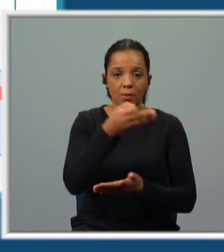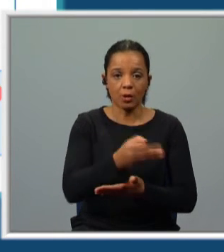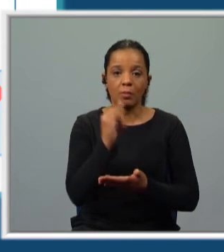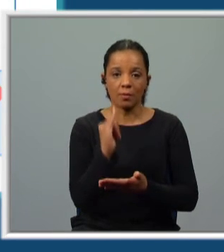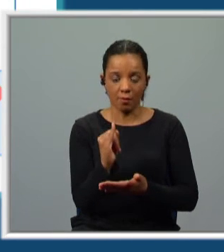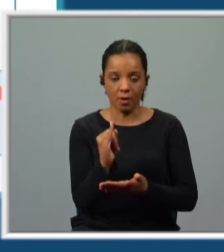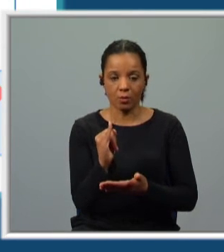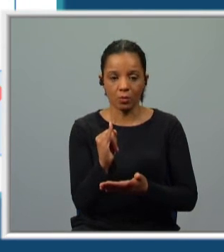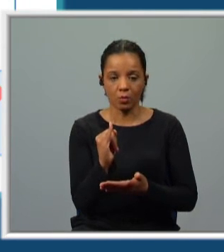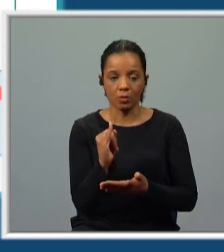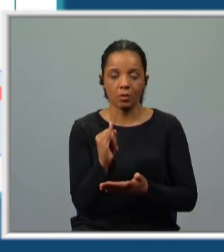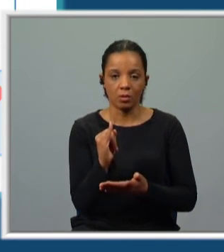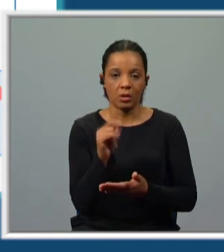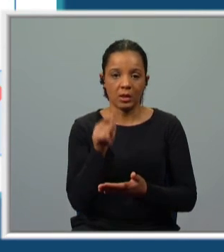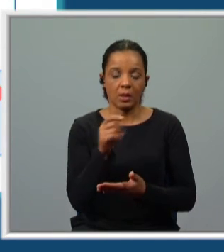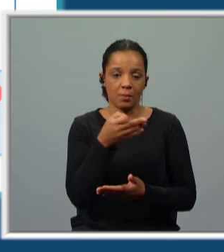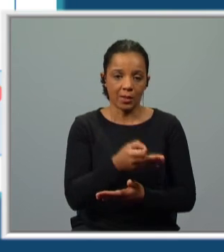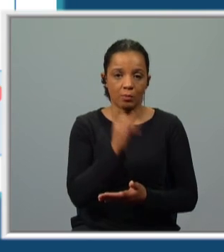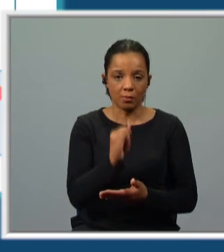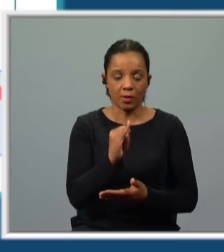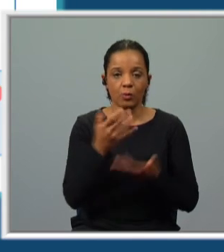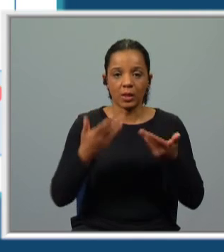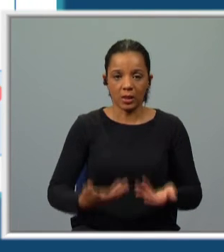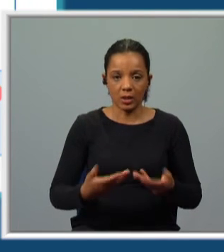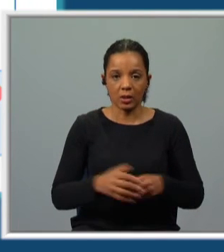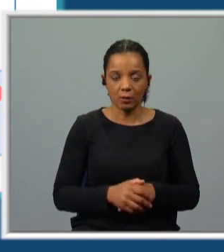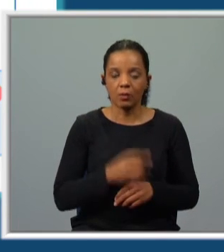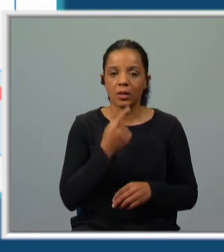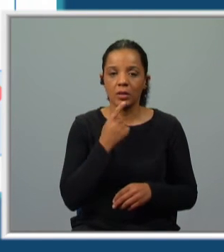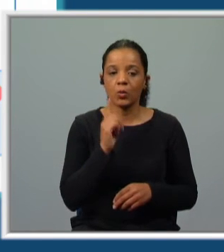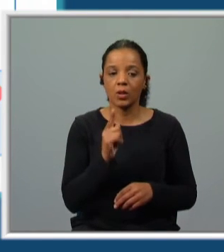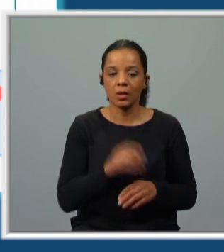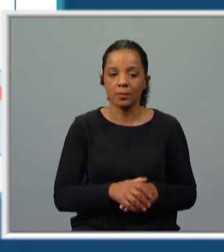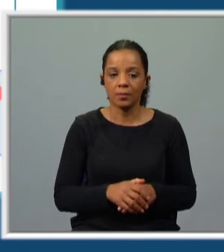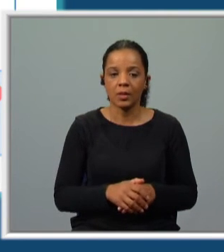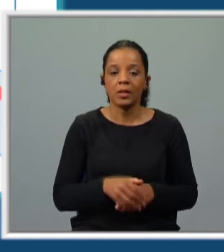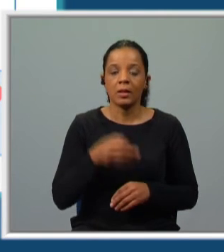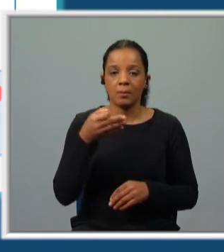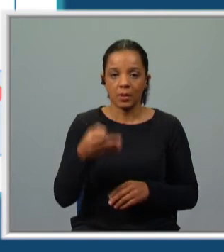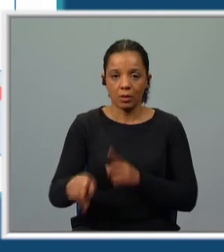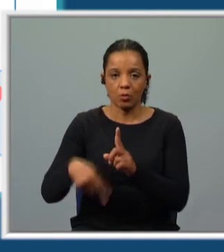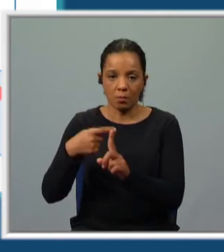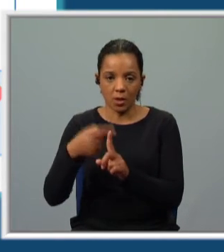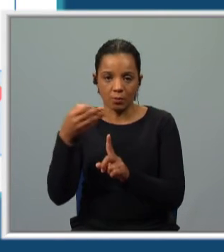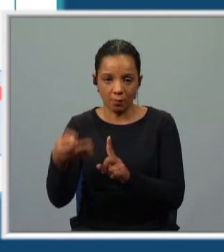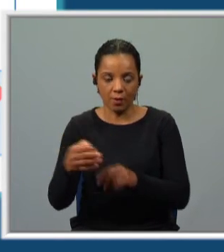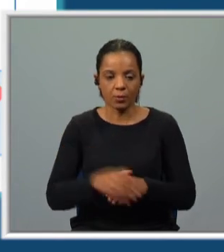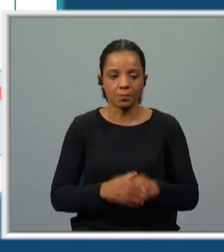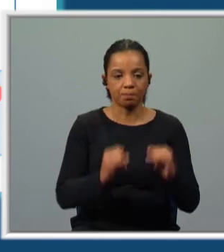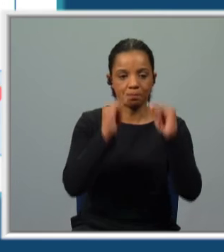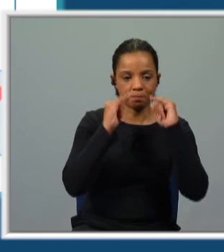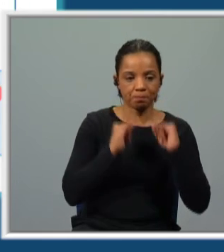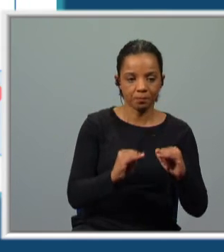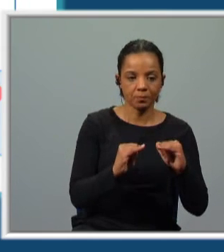imperfeito, e neste caso é no pretérito imperfeito o indicativo, significa que temos o pretérito mais que perfeito. Manuel tem